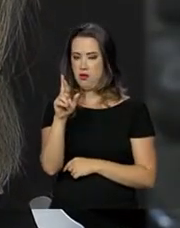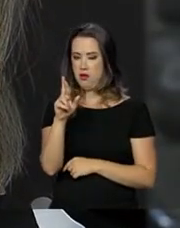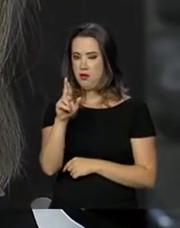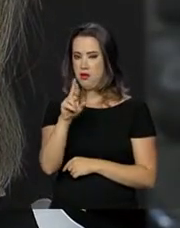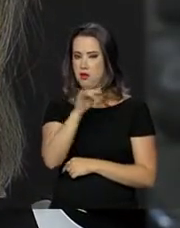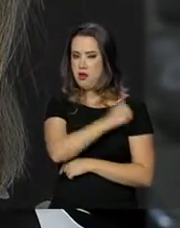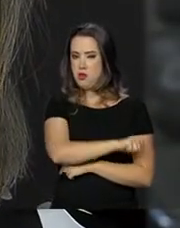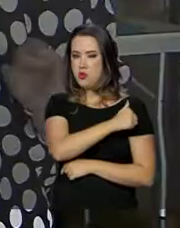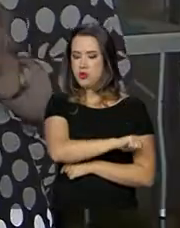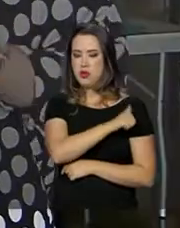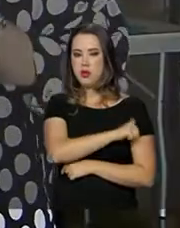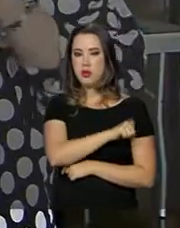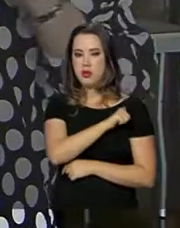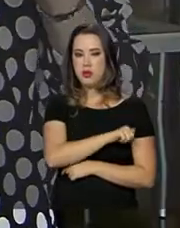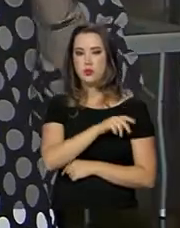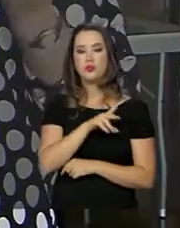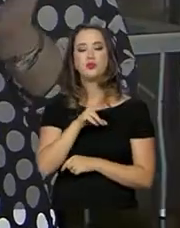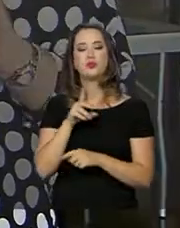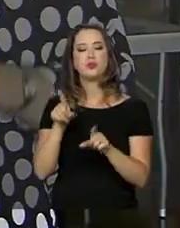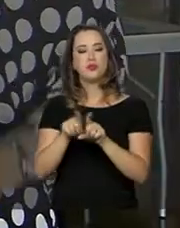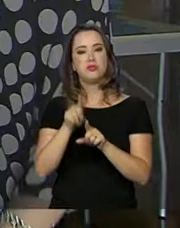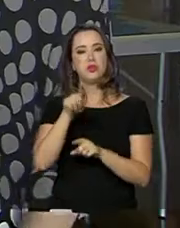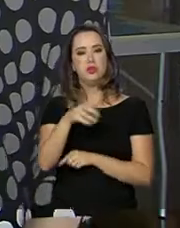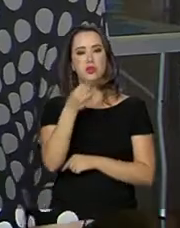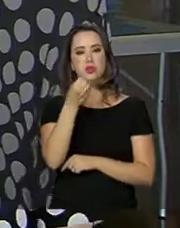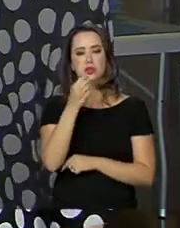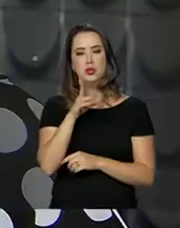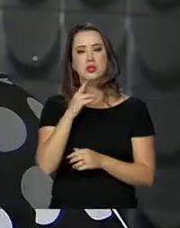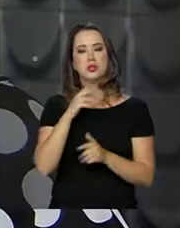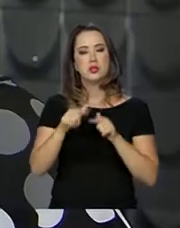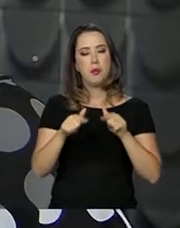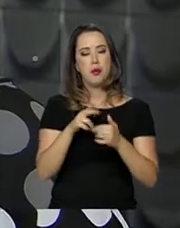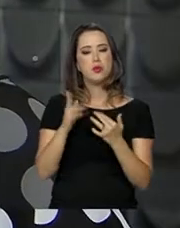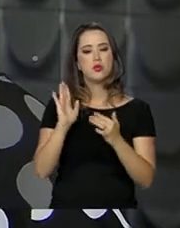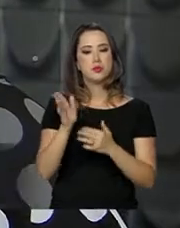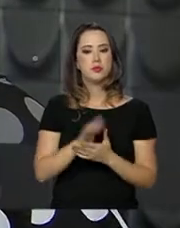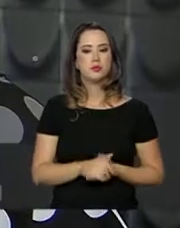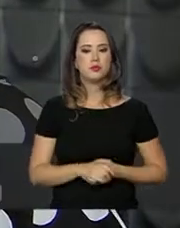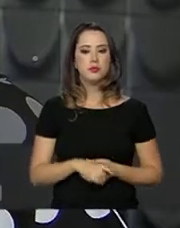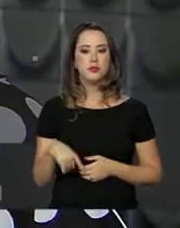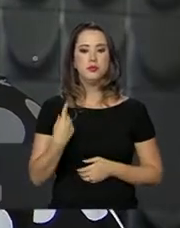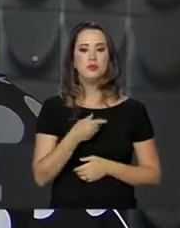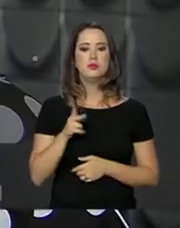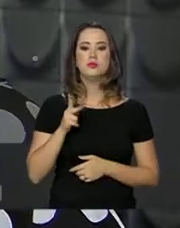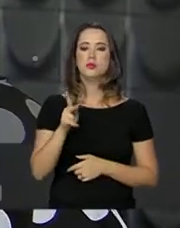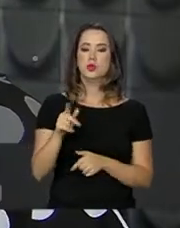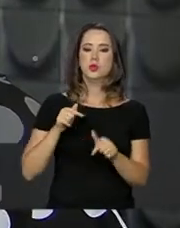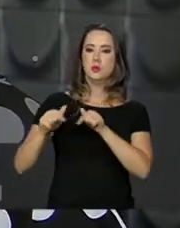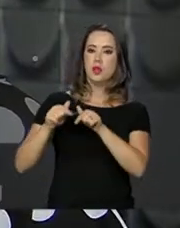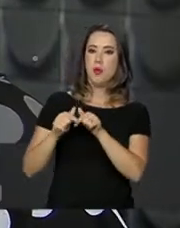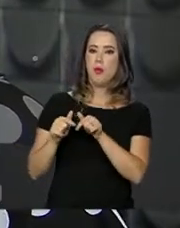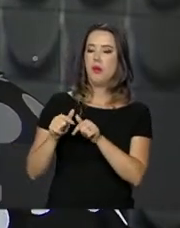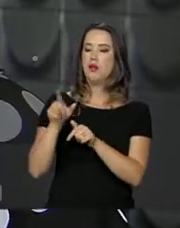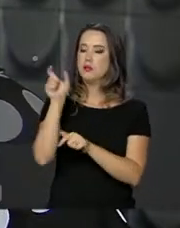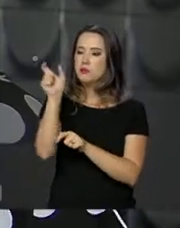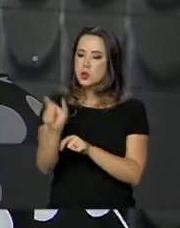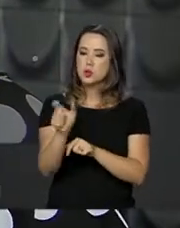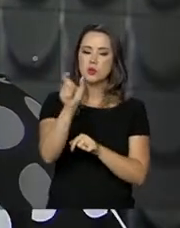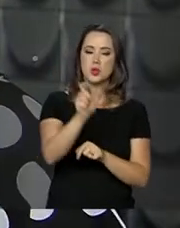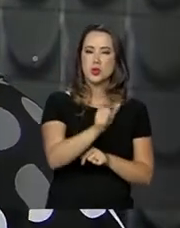aos superendividados e tem obtido bons resultados. Cada pessoa que nós atendemos, a gente faz um atendimento